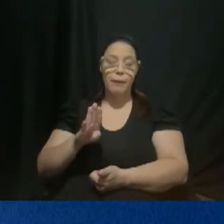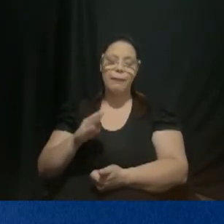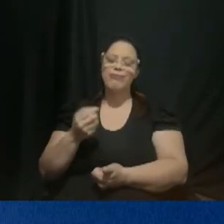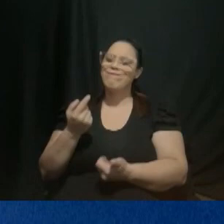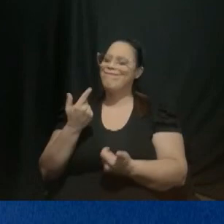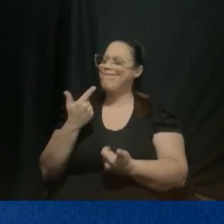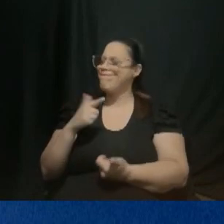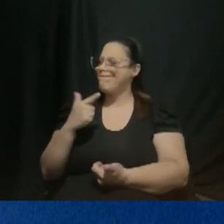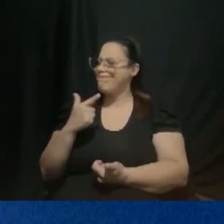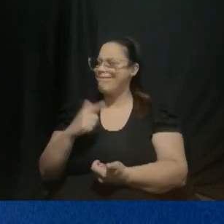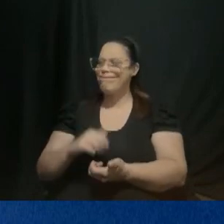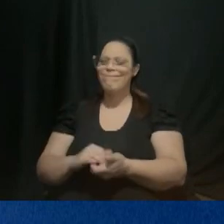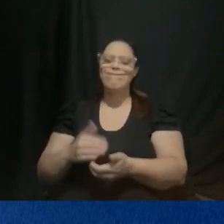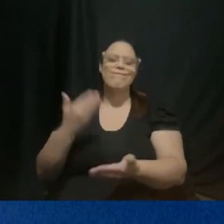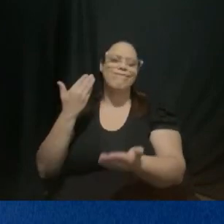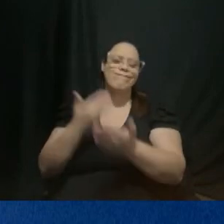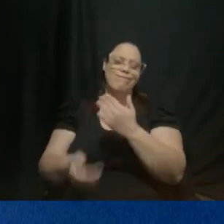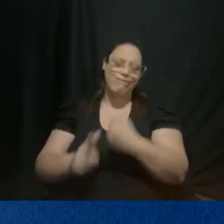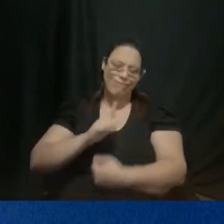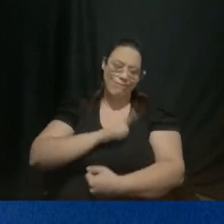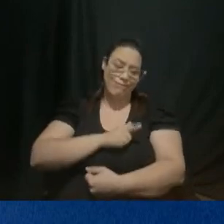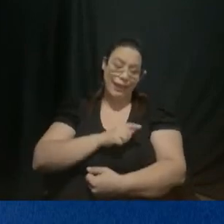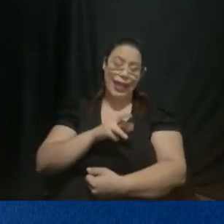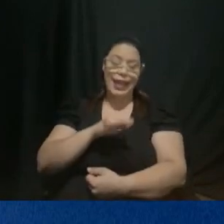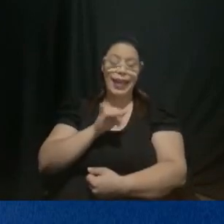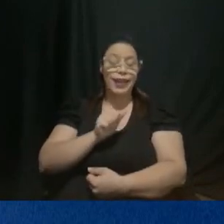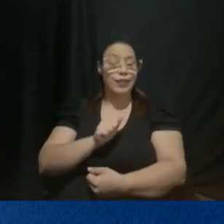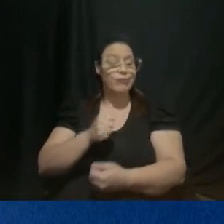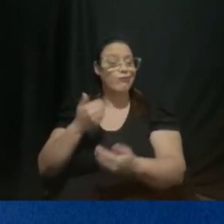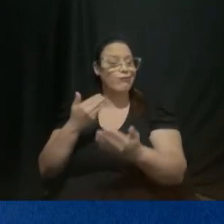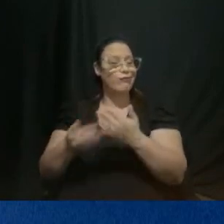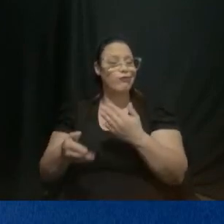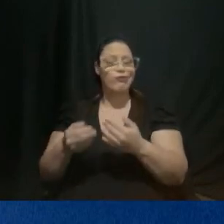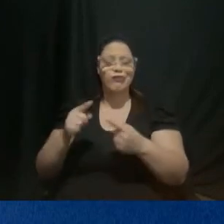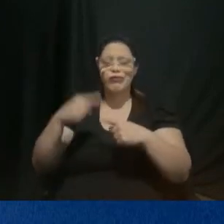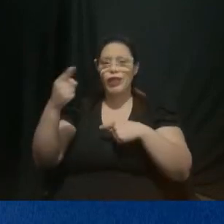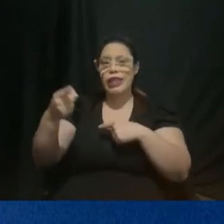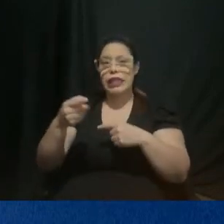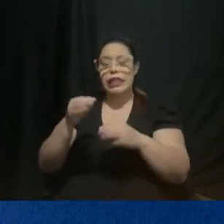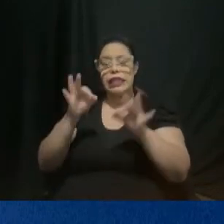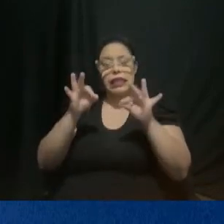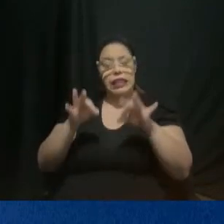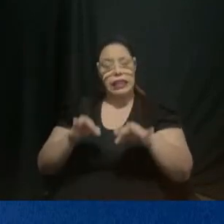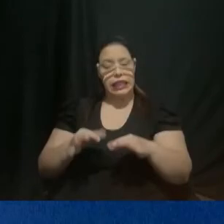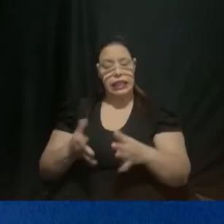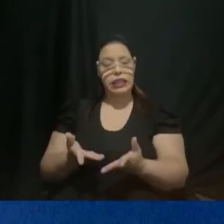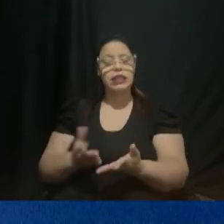perde para o Ceará fora de casa e termina o primeiro turno na lanterna